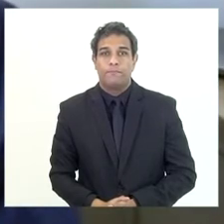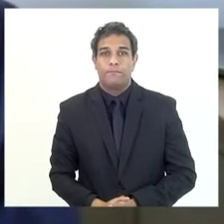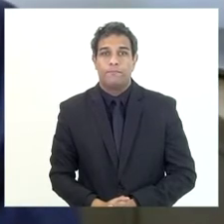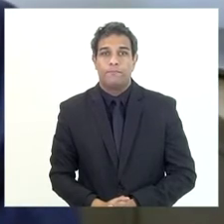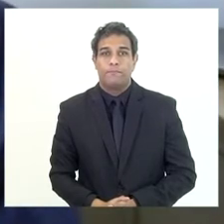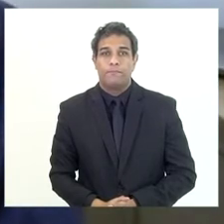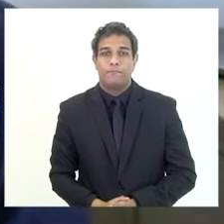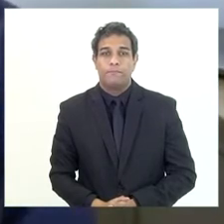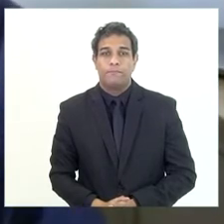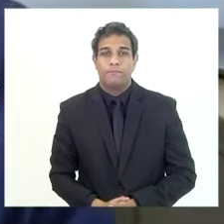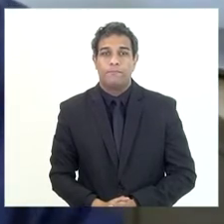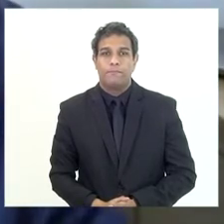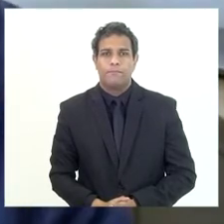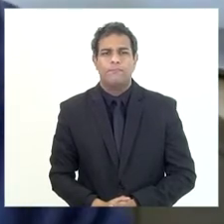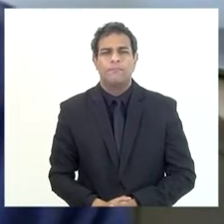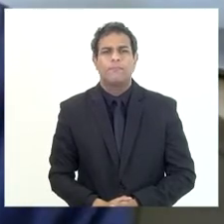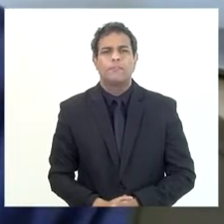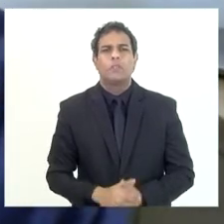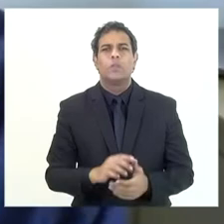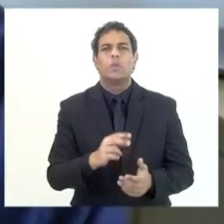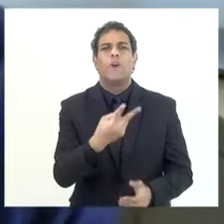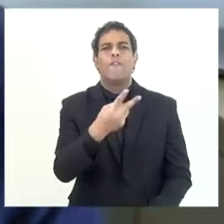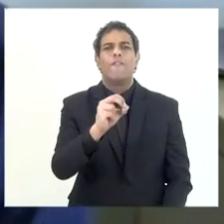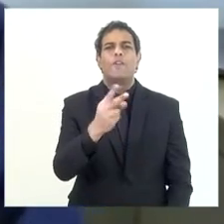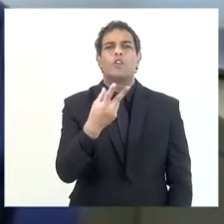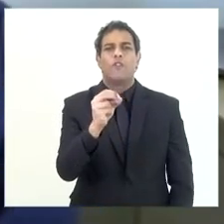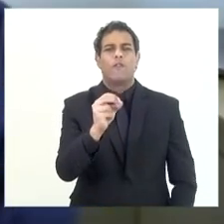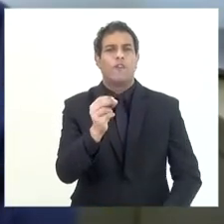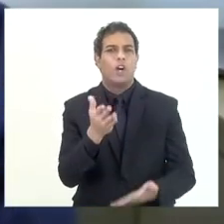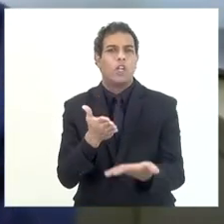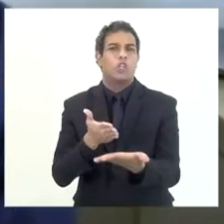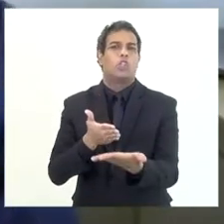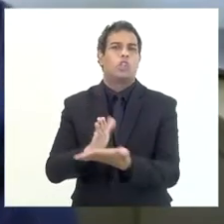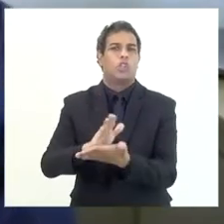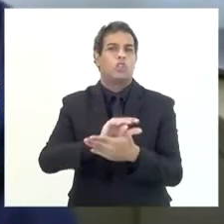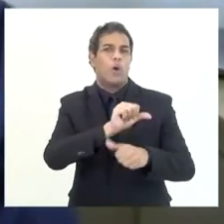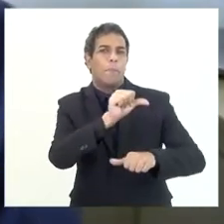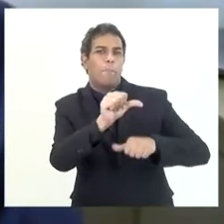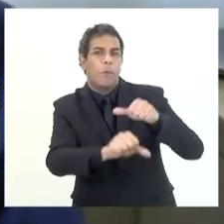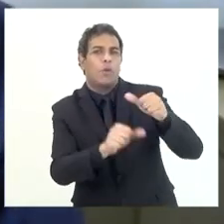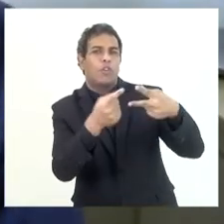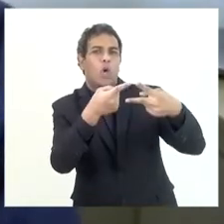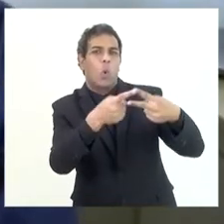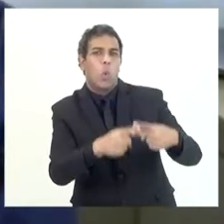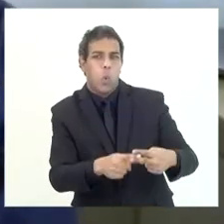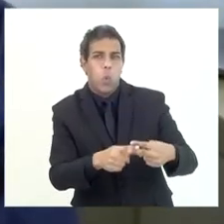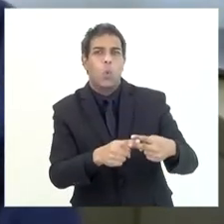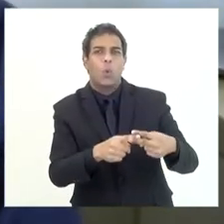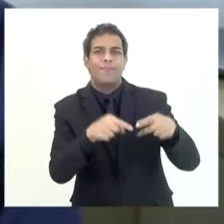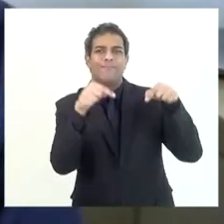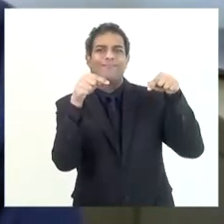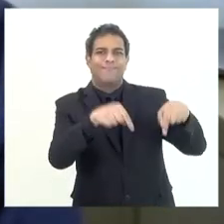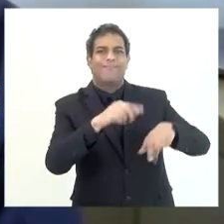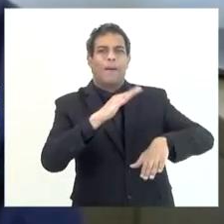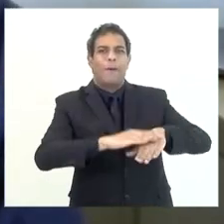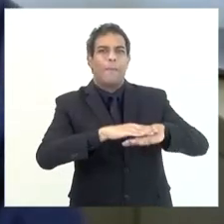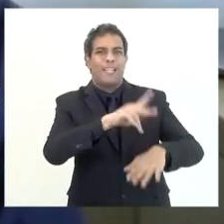Não foi de 19, não, foi de 20, a lei do repeto da industrialização. Primeiro semestre de 20.